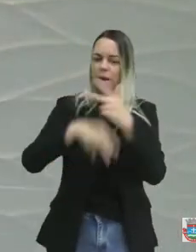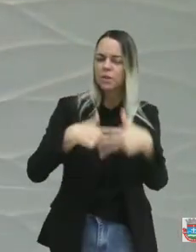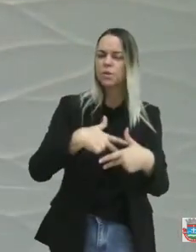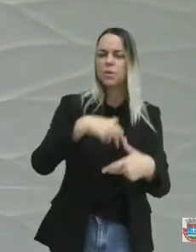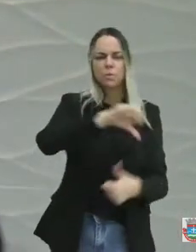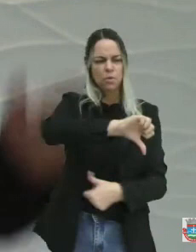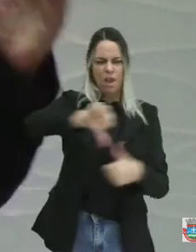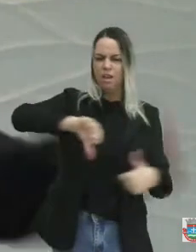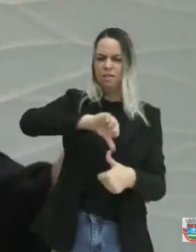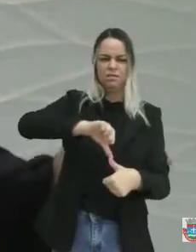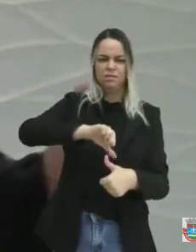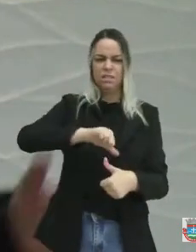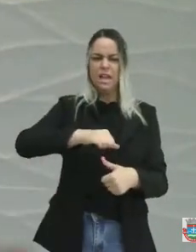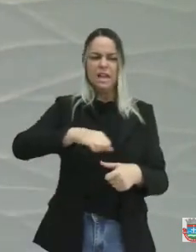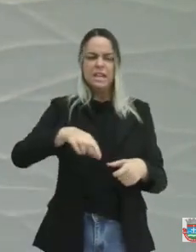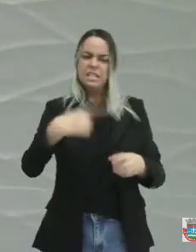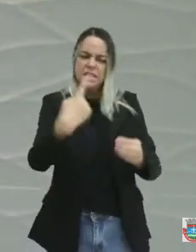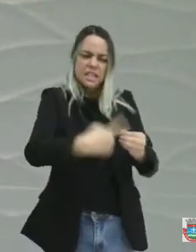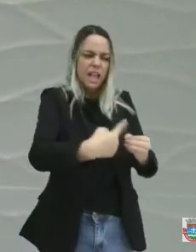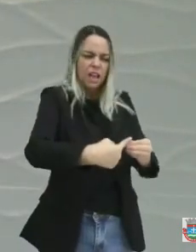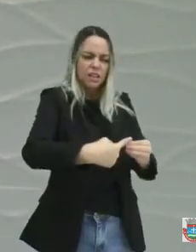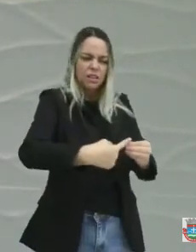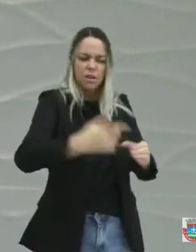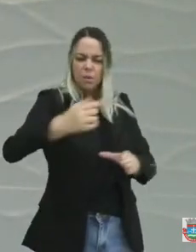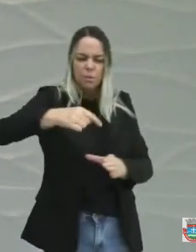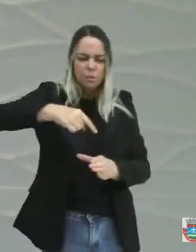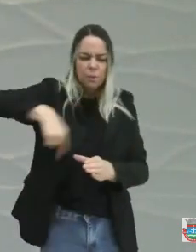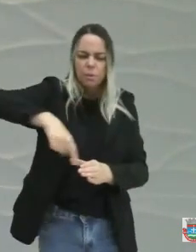esburacada, que a cidade não passa mais carro.